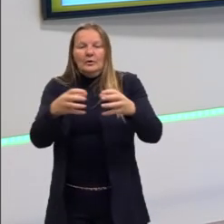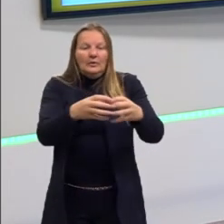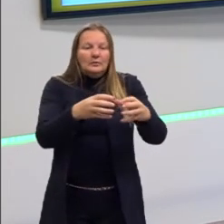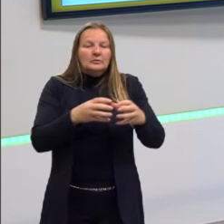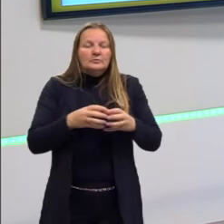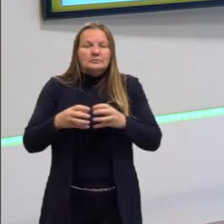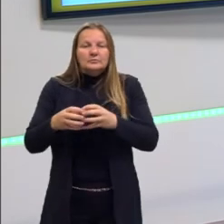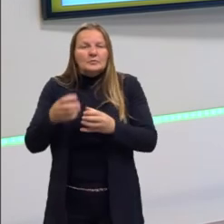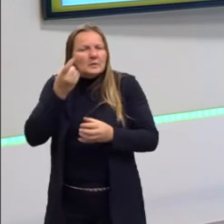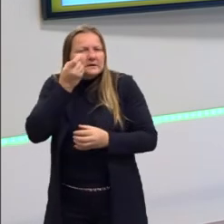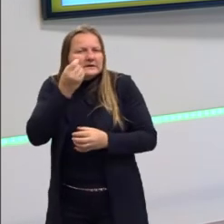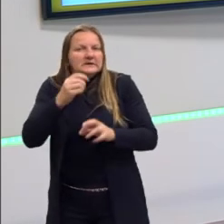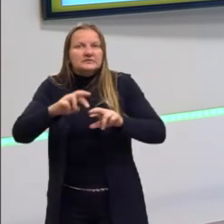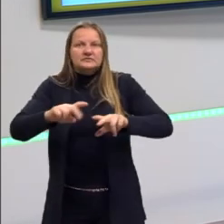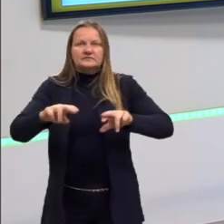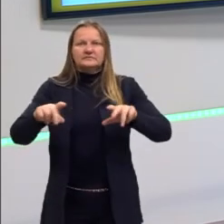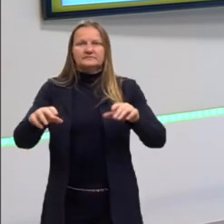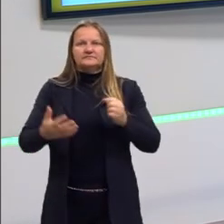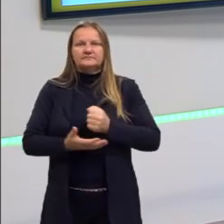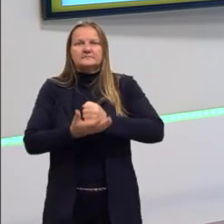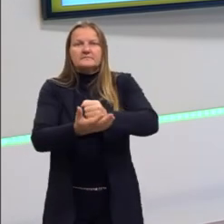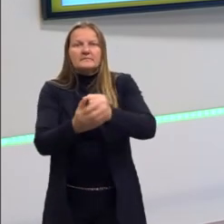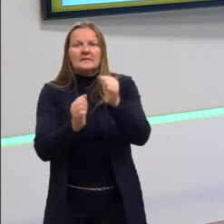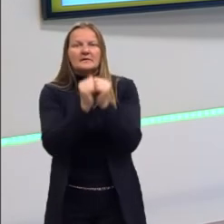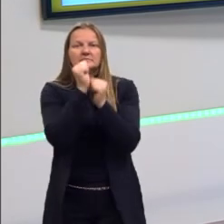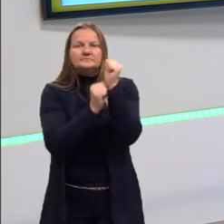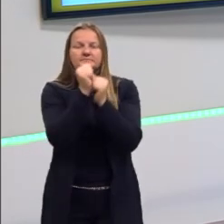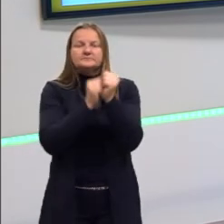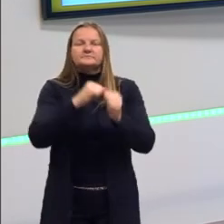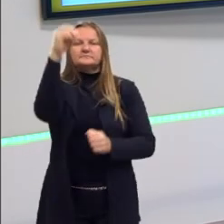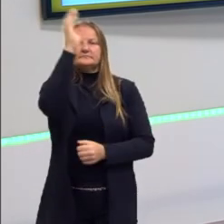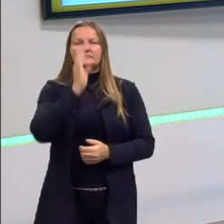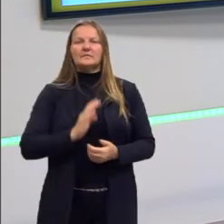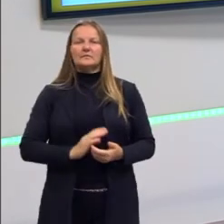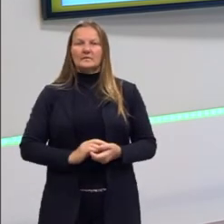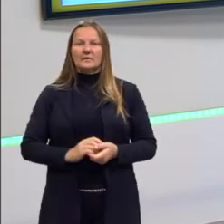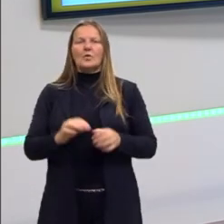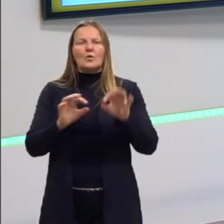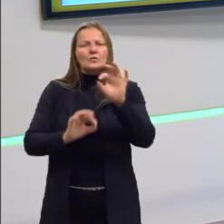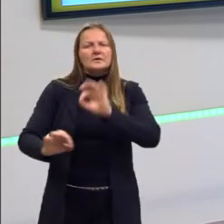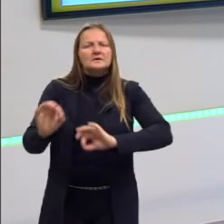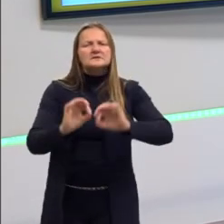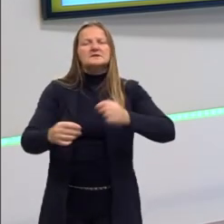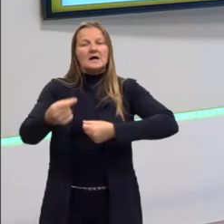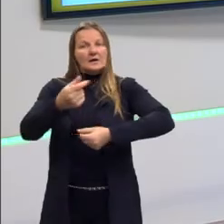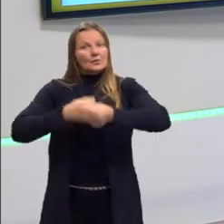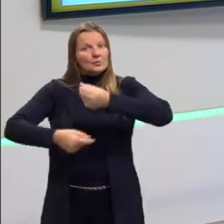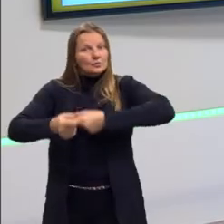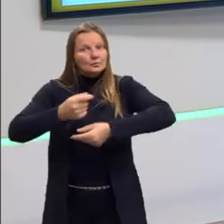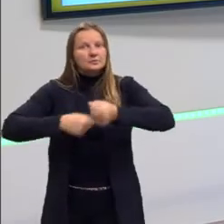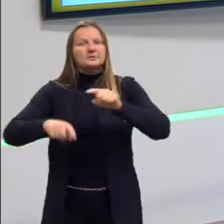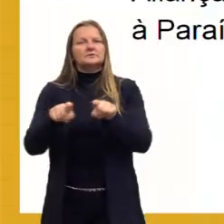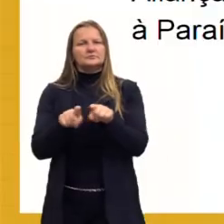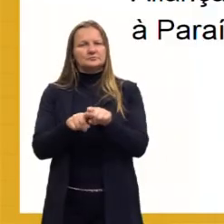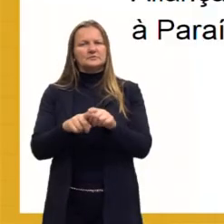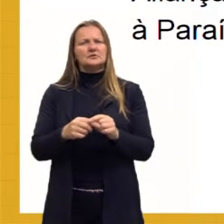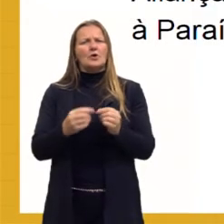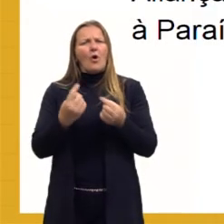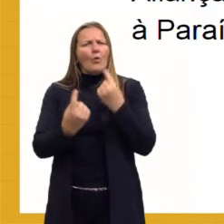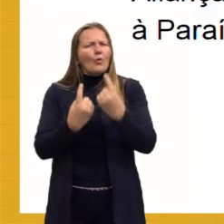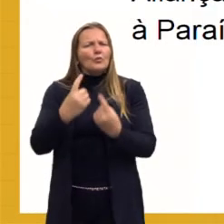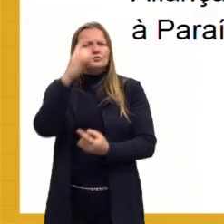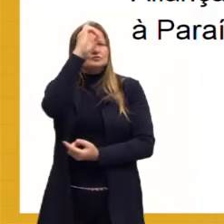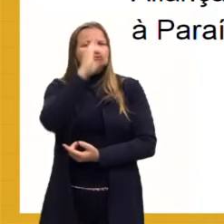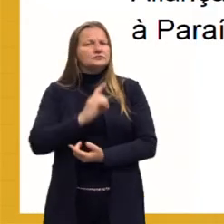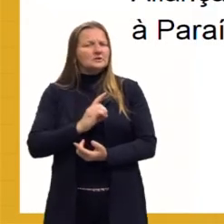interesses. Ele tenta ajudar a industrializar um pouco o Brasil, a modernizar a economia. Ele cede alguns direitos